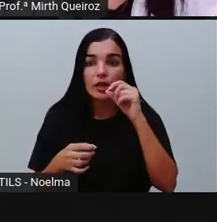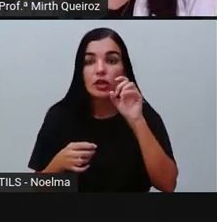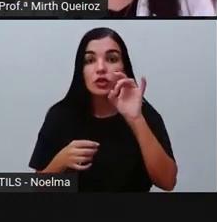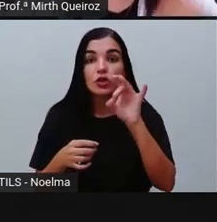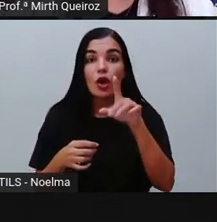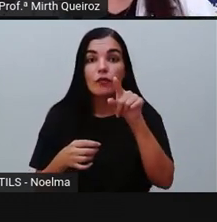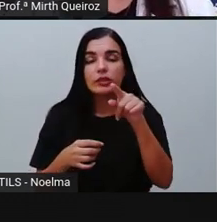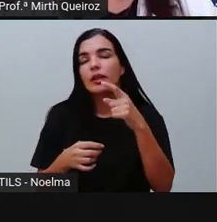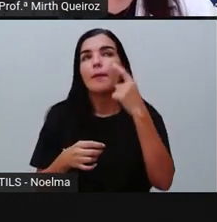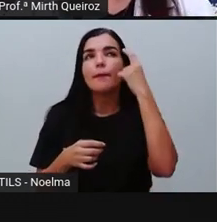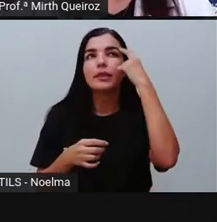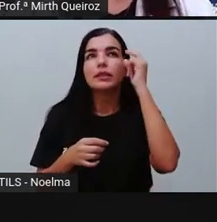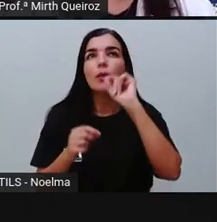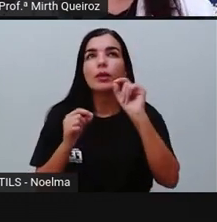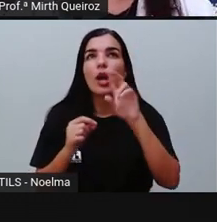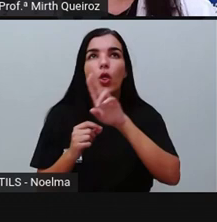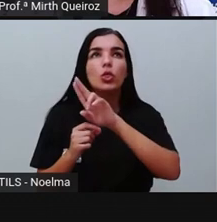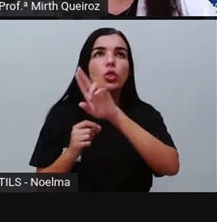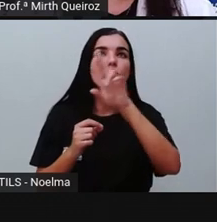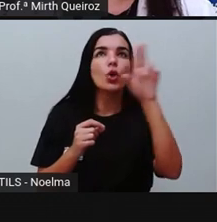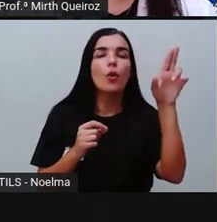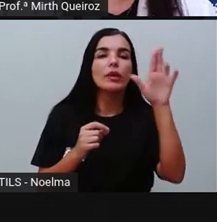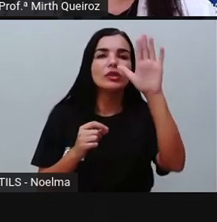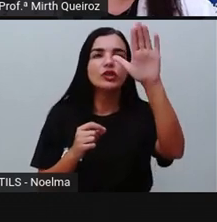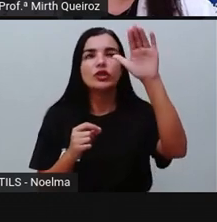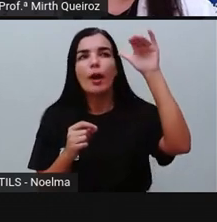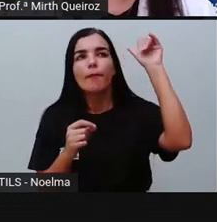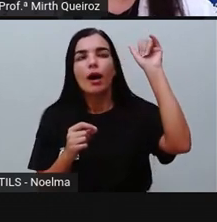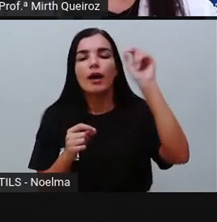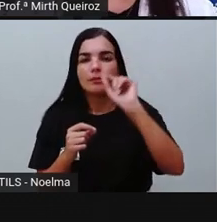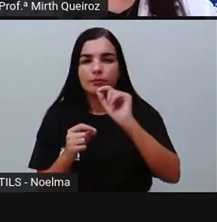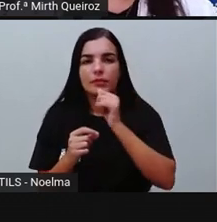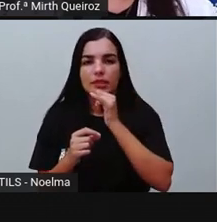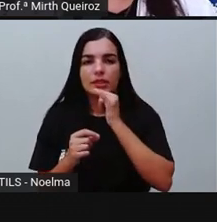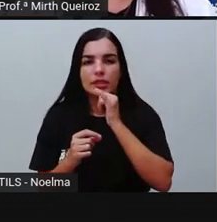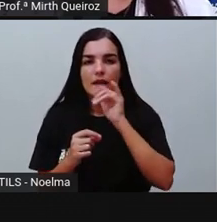só você fingir que é o nome de alguém e você chamar, por exemplo,